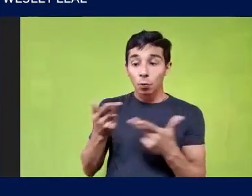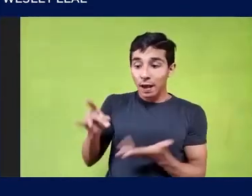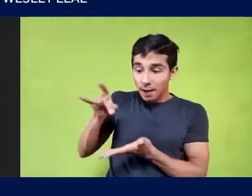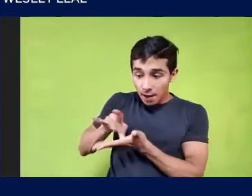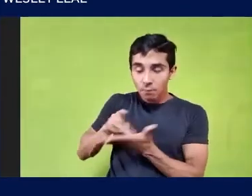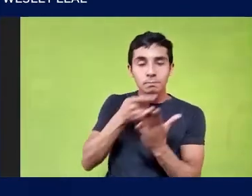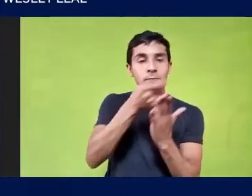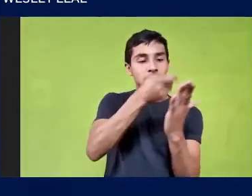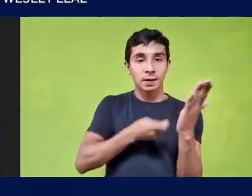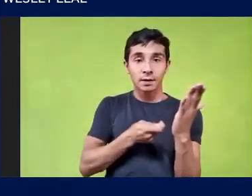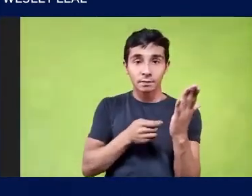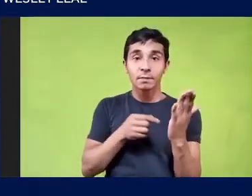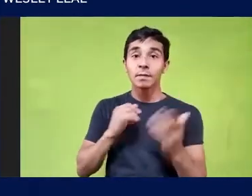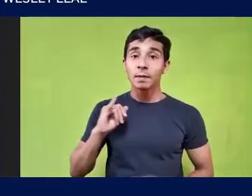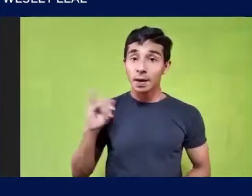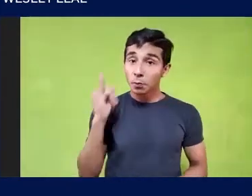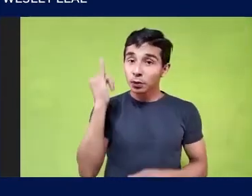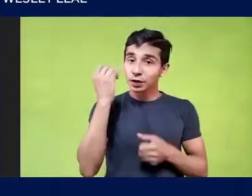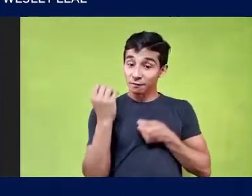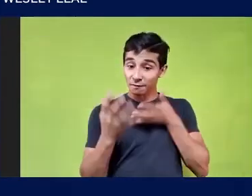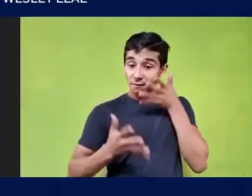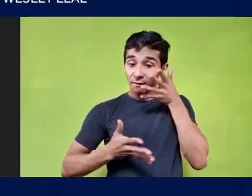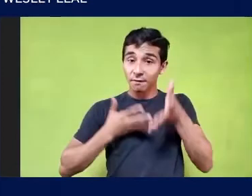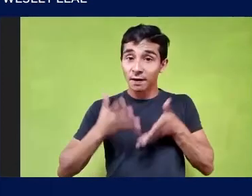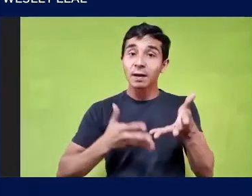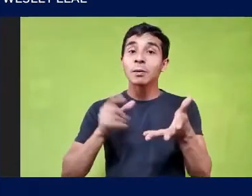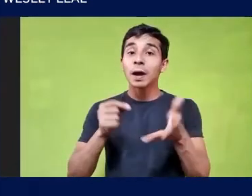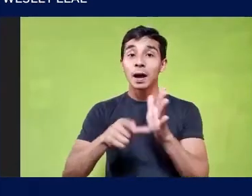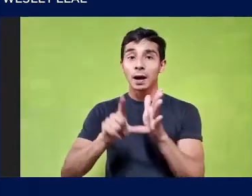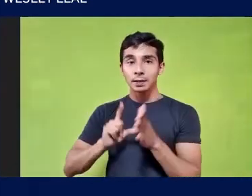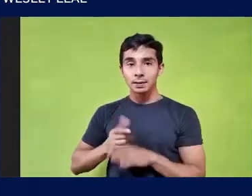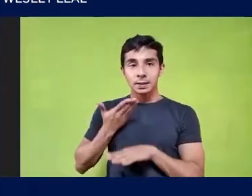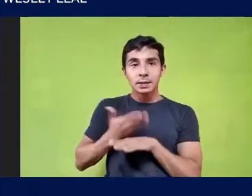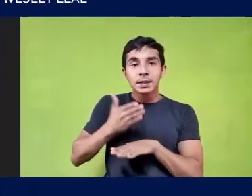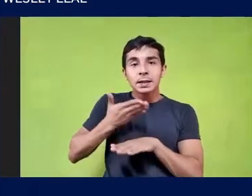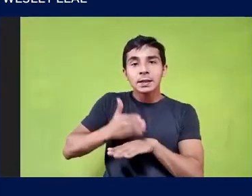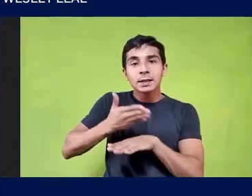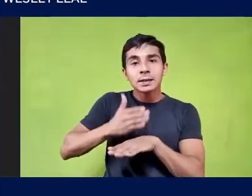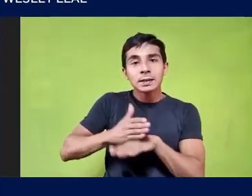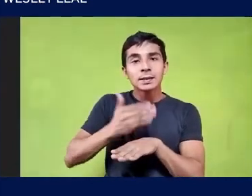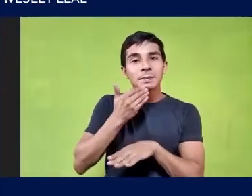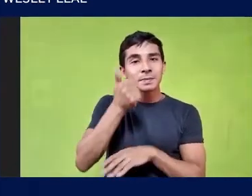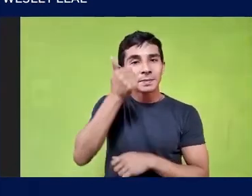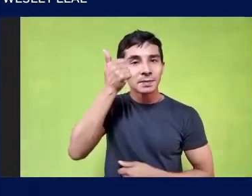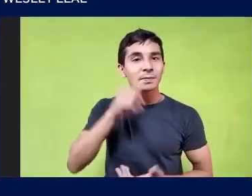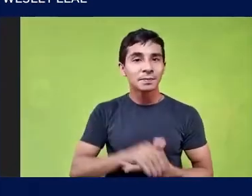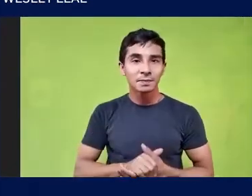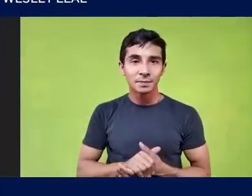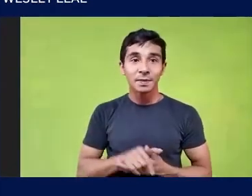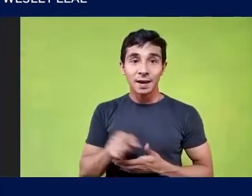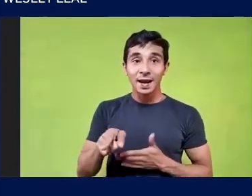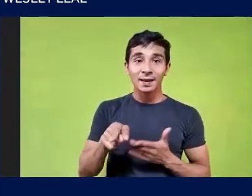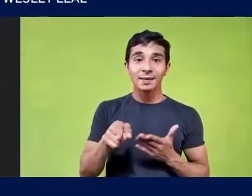gênero importante Para a fala Seja a gente Ensaiar mais Talvez esse gênero Que foi ele que criou Ele que nomeou